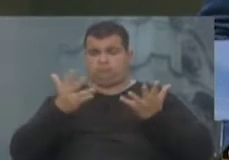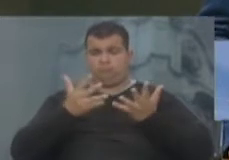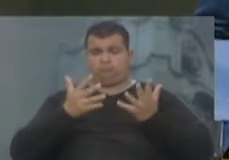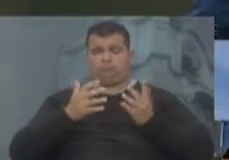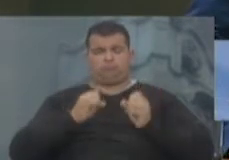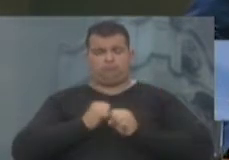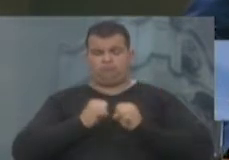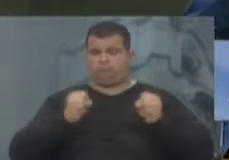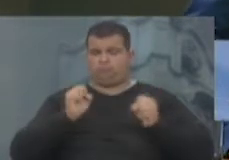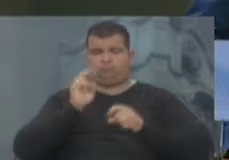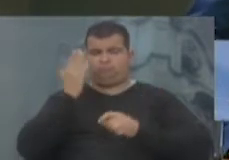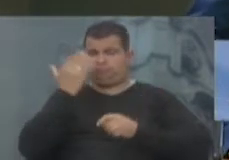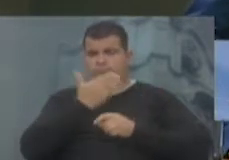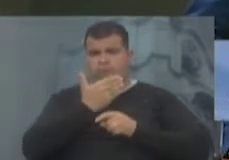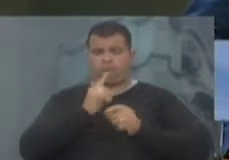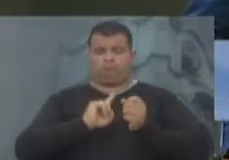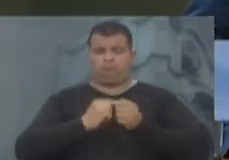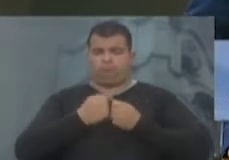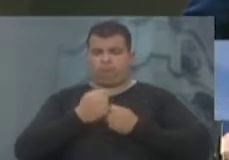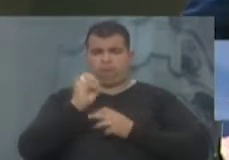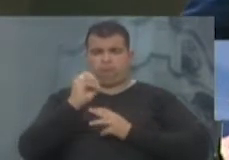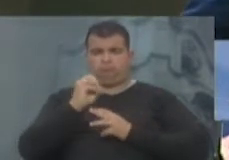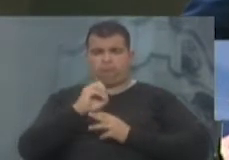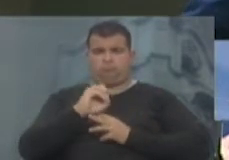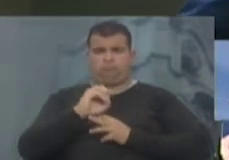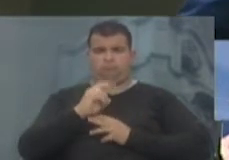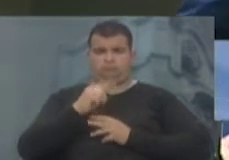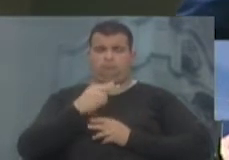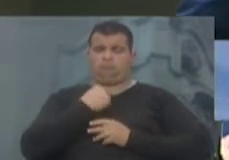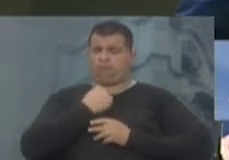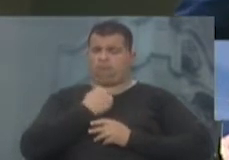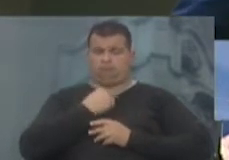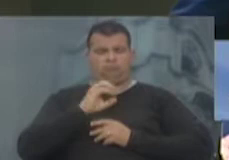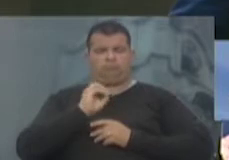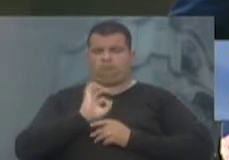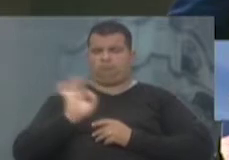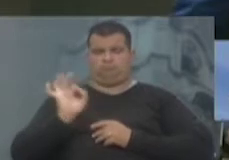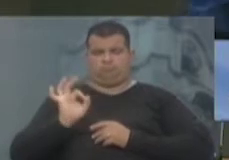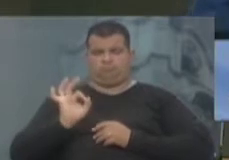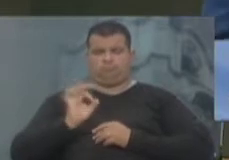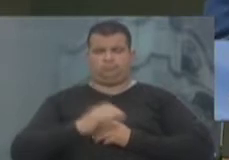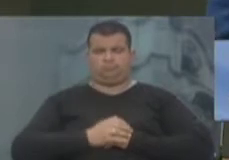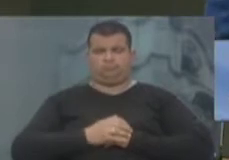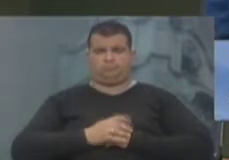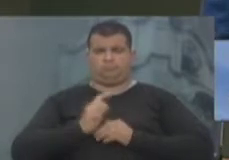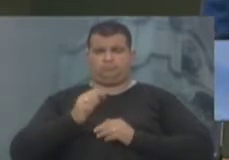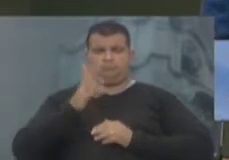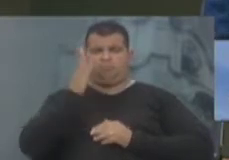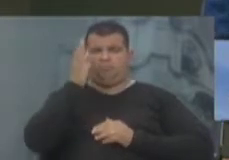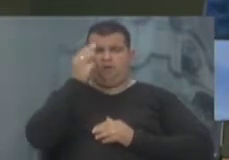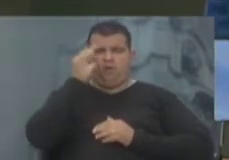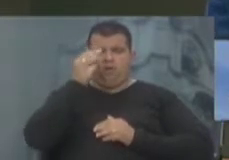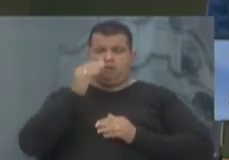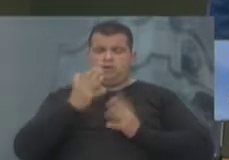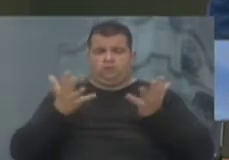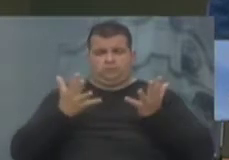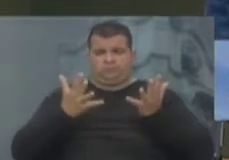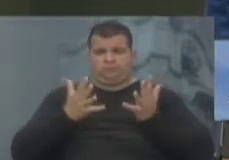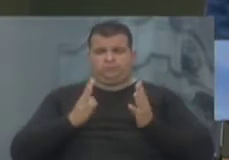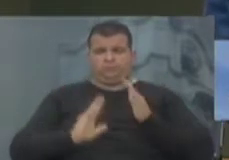exemplo de Porto Alegre sendo o não-podestão. É muito curiosa essa